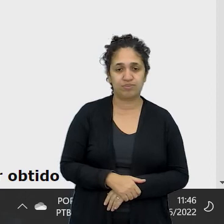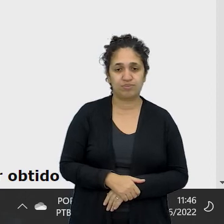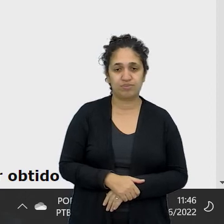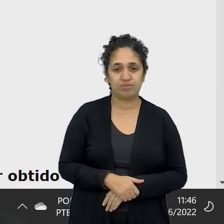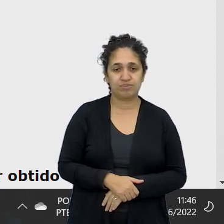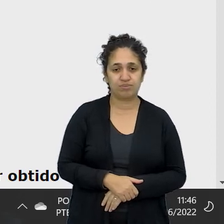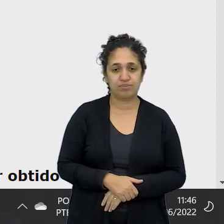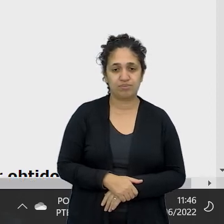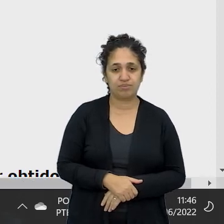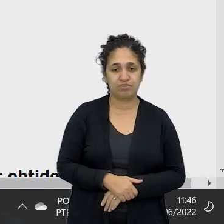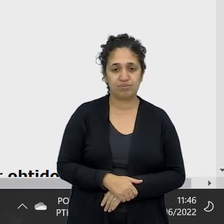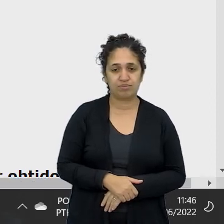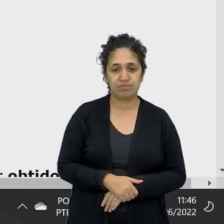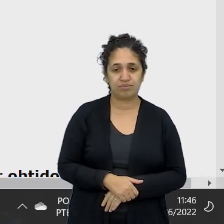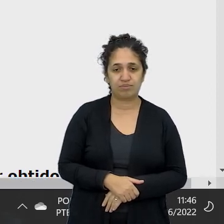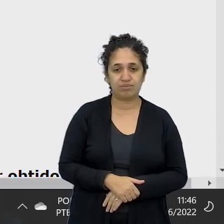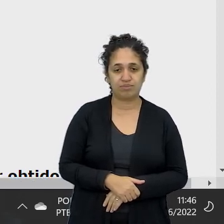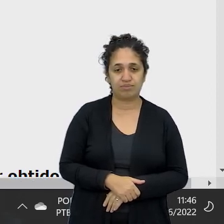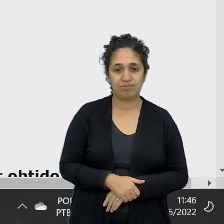Ué, peraí.